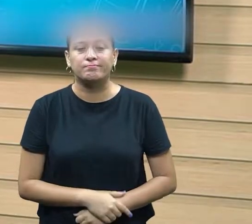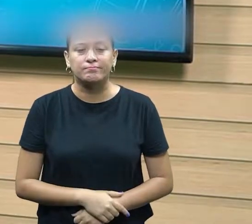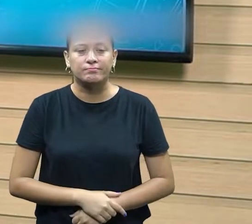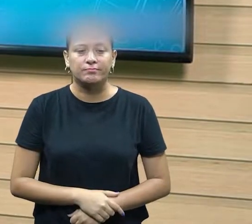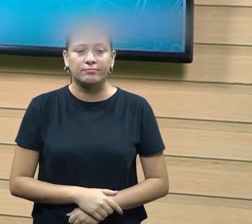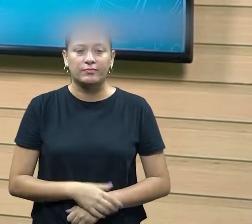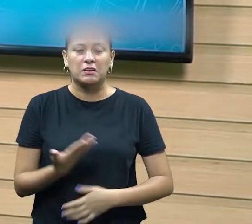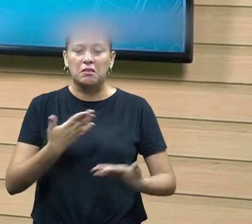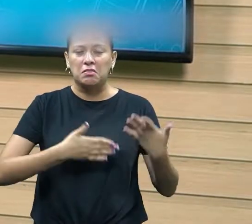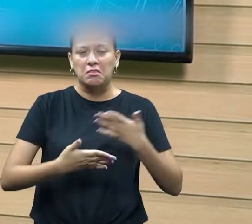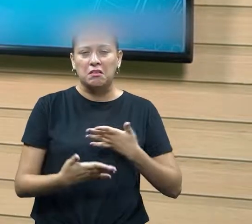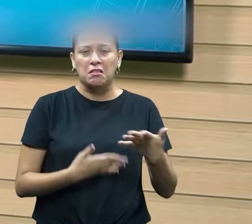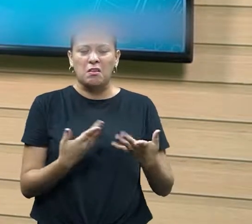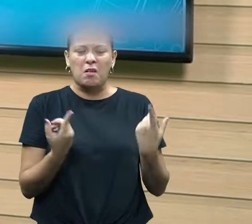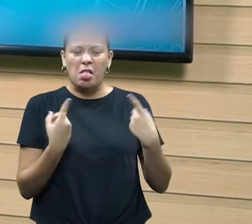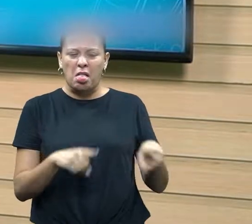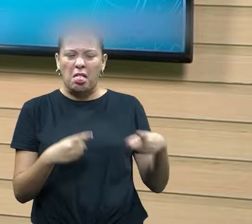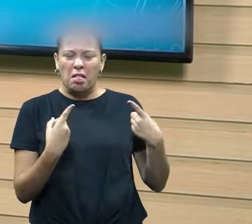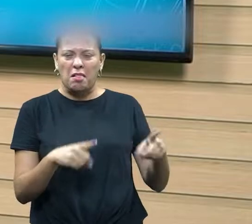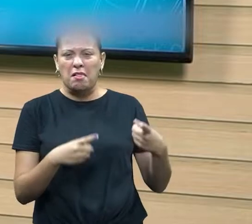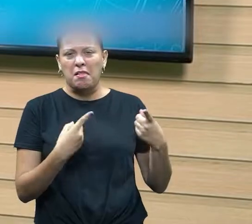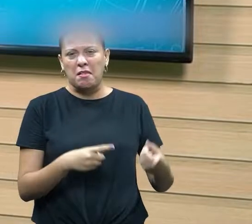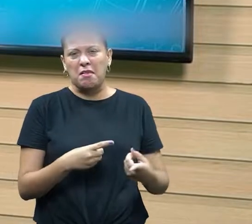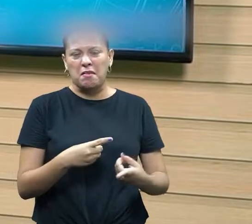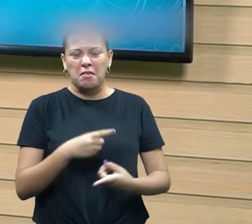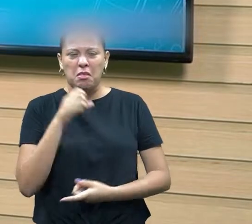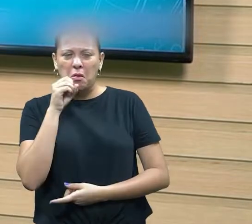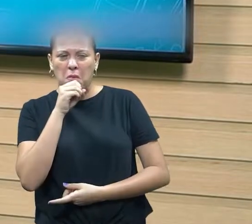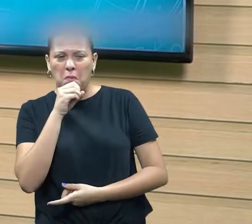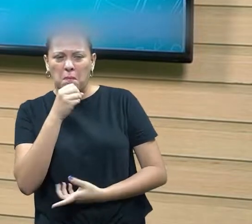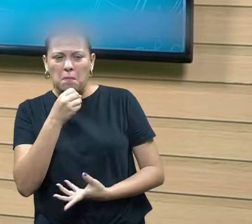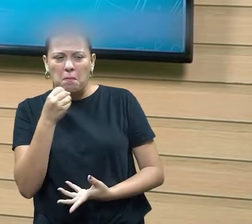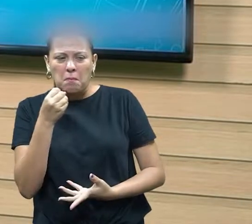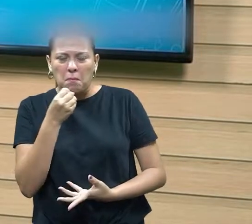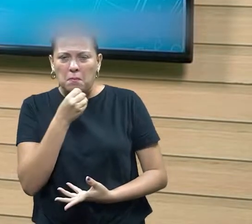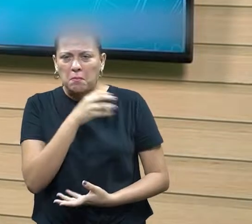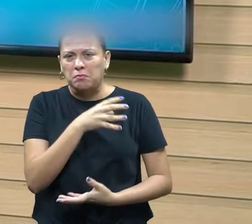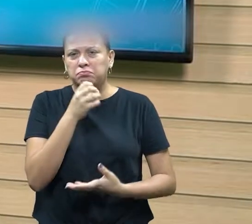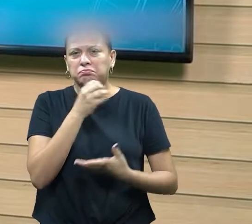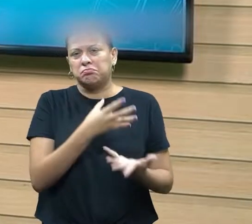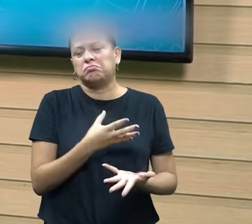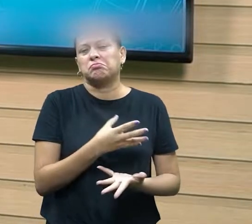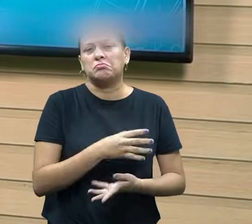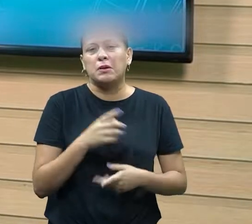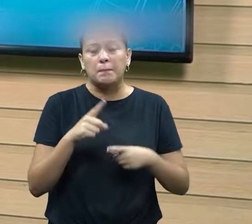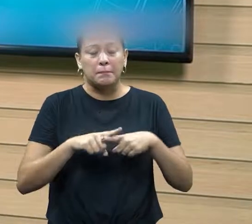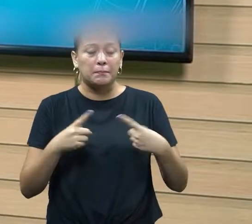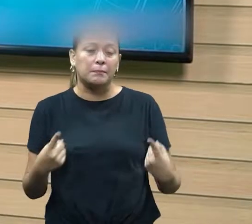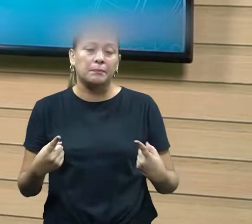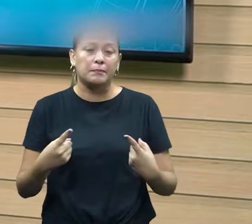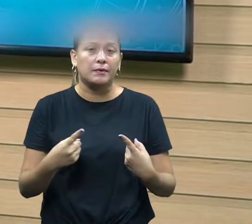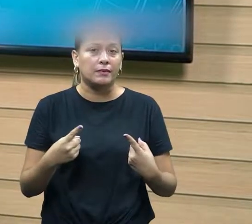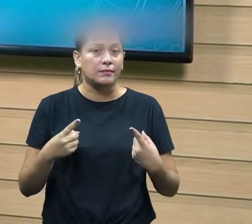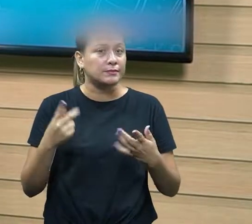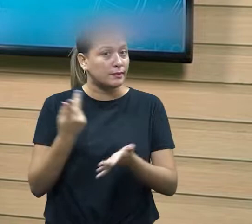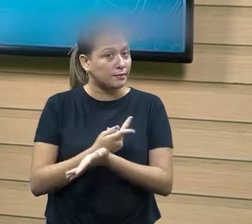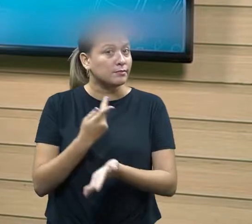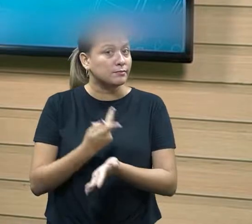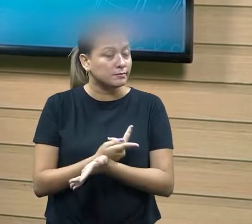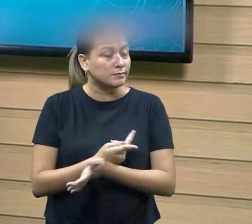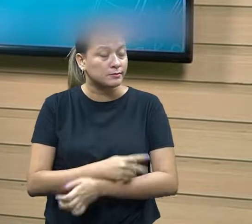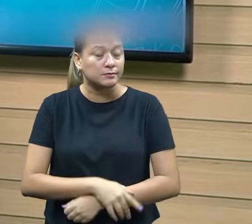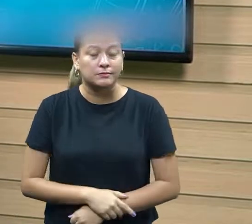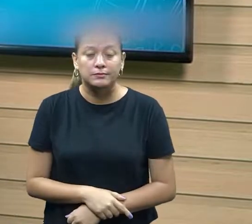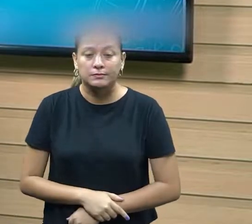grosseira não respeitando o outro né mas isso aí é equívoco a gente tem que saber que